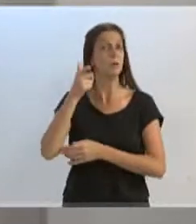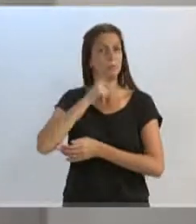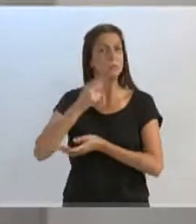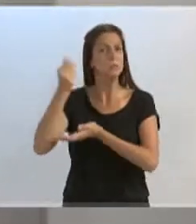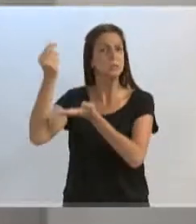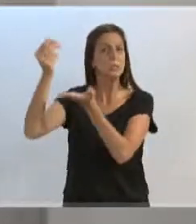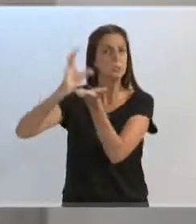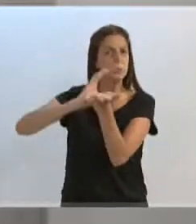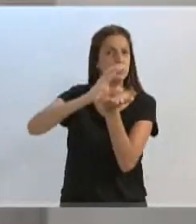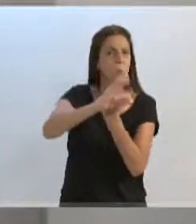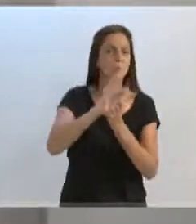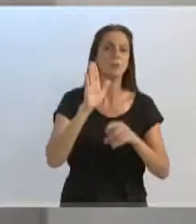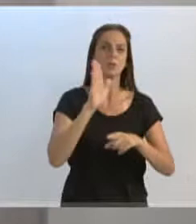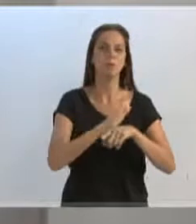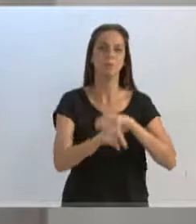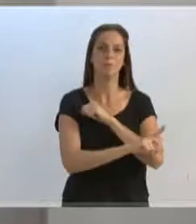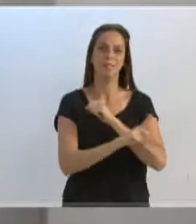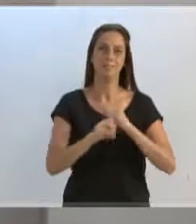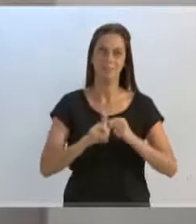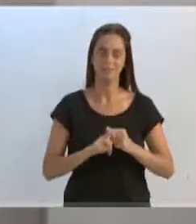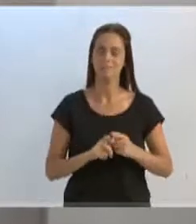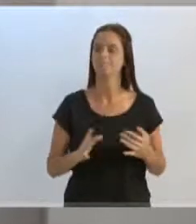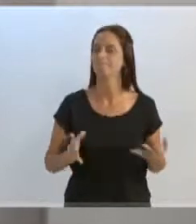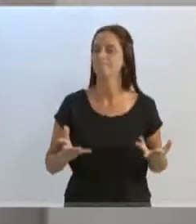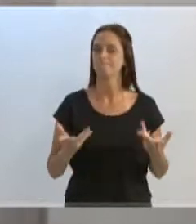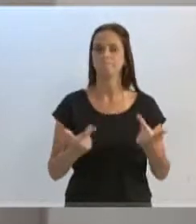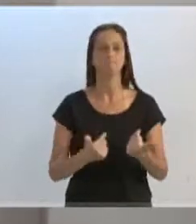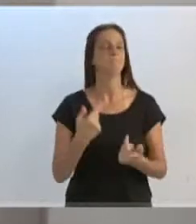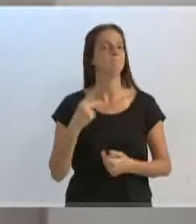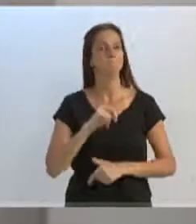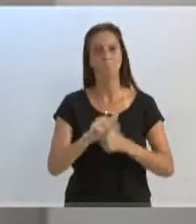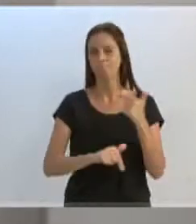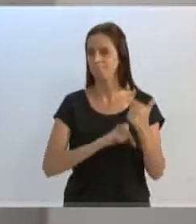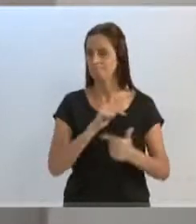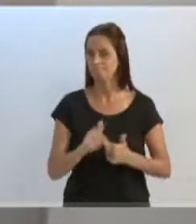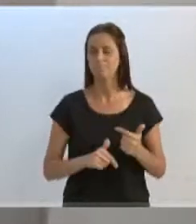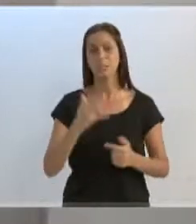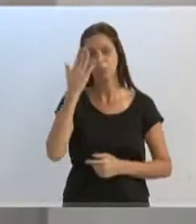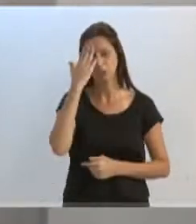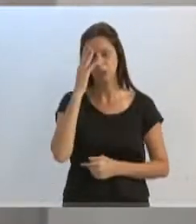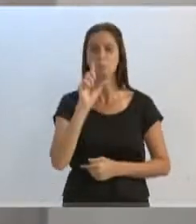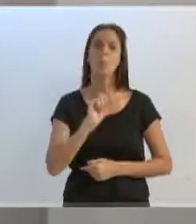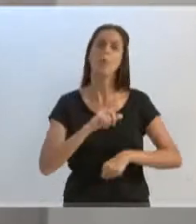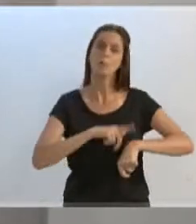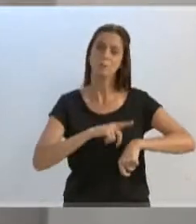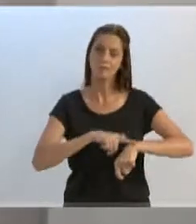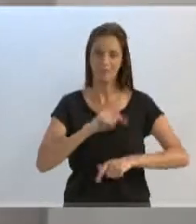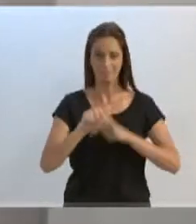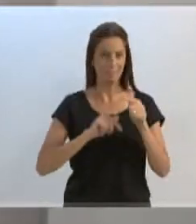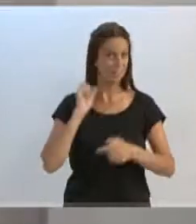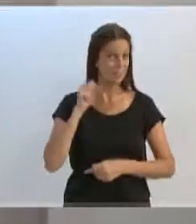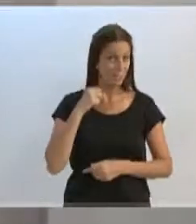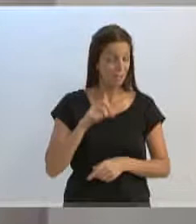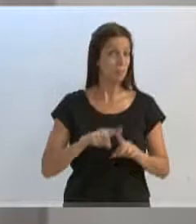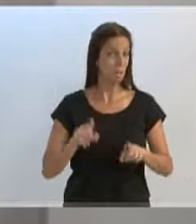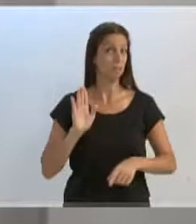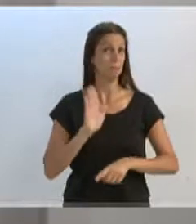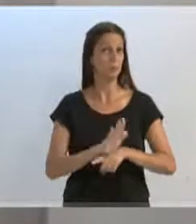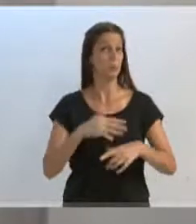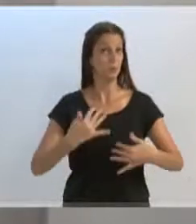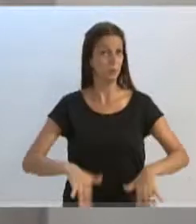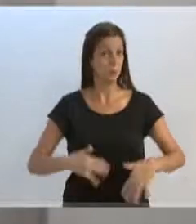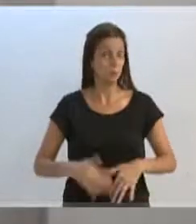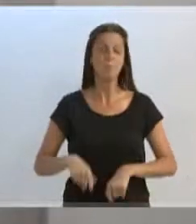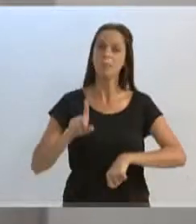foi excepcional a sua passagem, apesar de curta no Senado Federal, e no seu